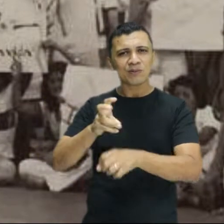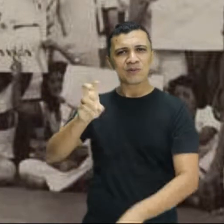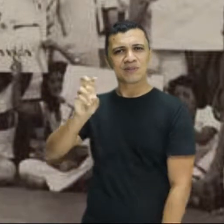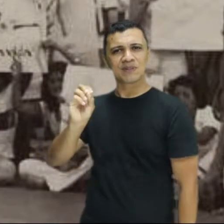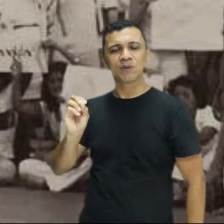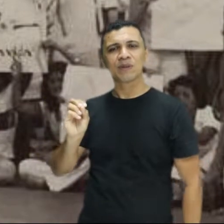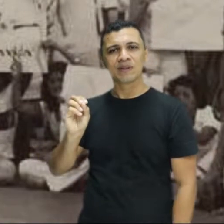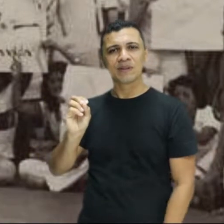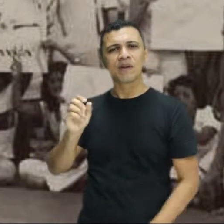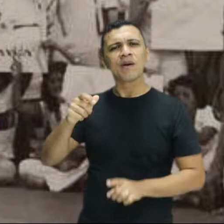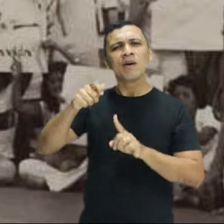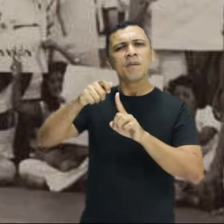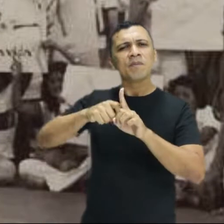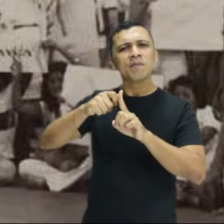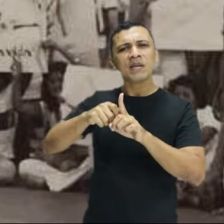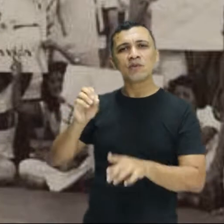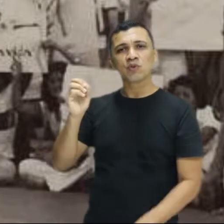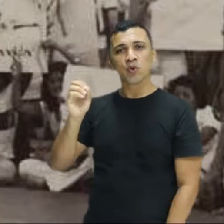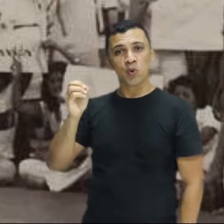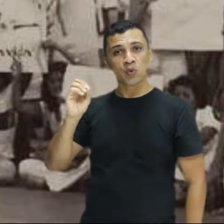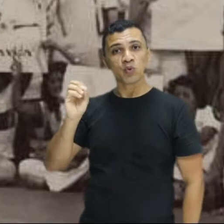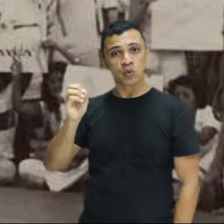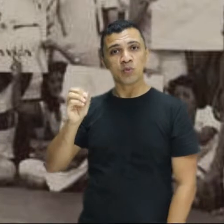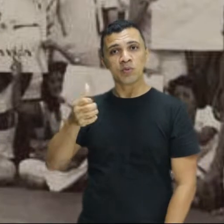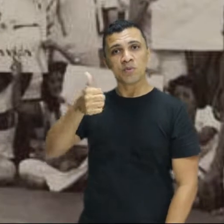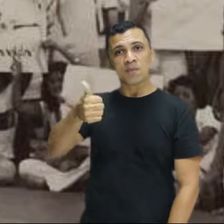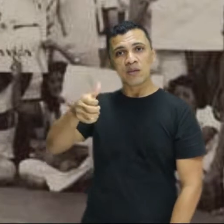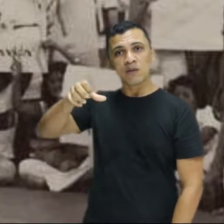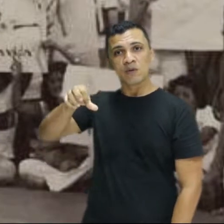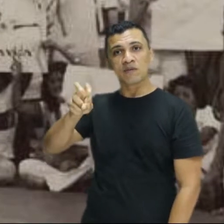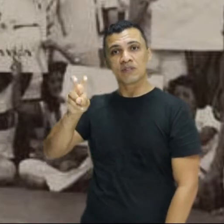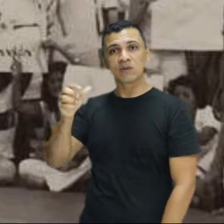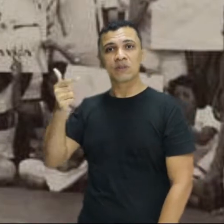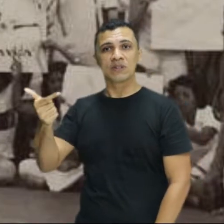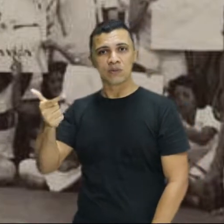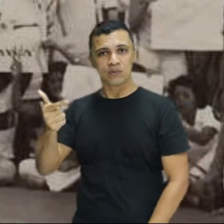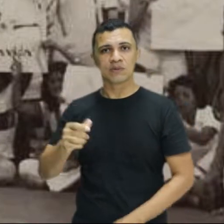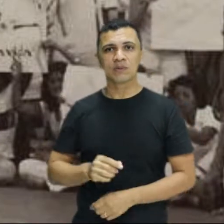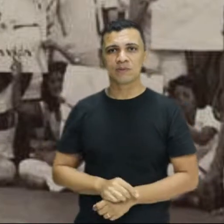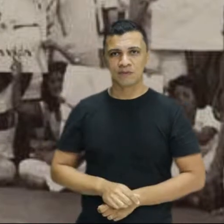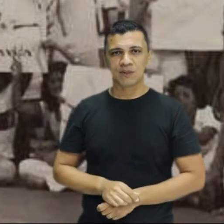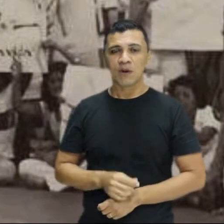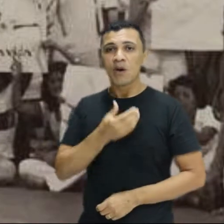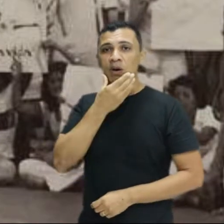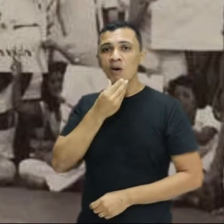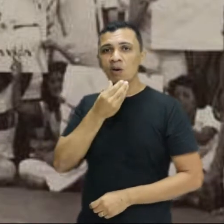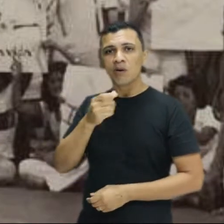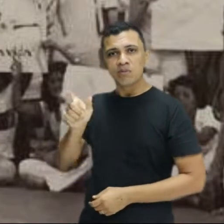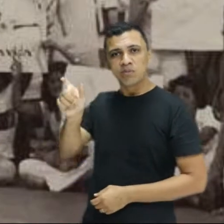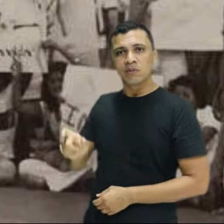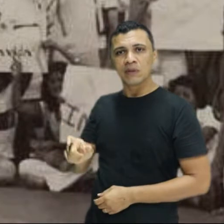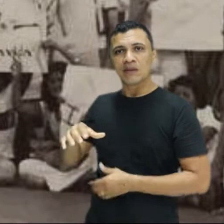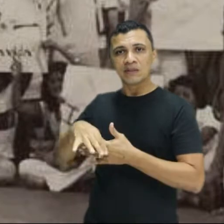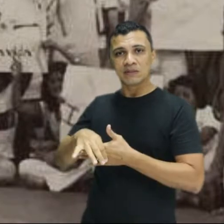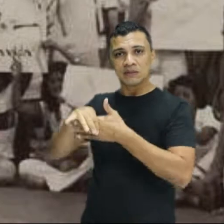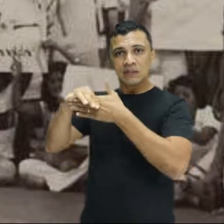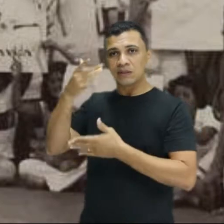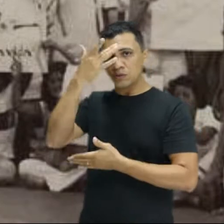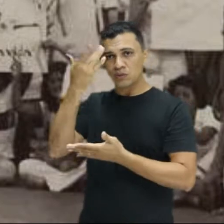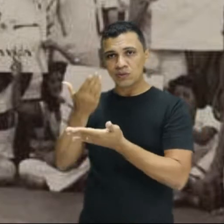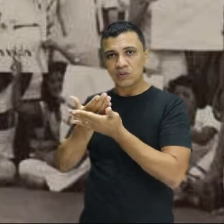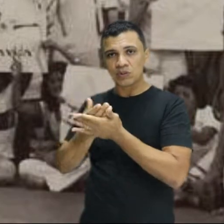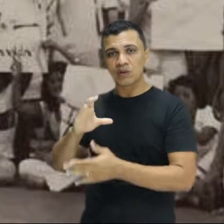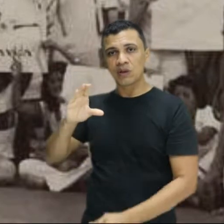mais precisamente pra outubro de 1952, época em que o líder estudantil Carlos Alberto Pinto,